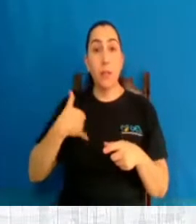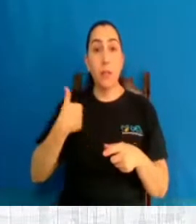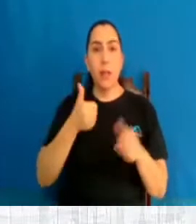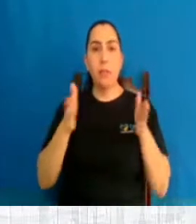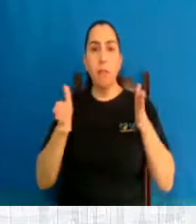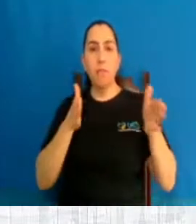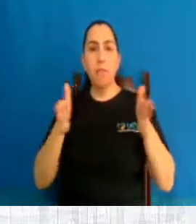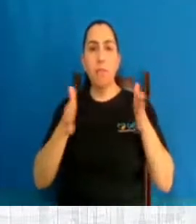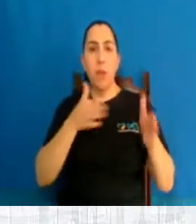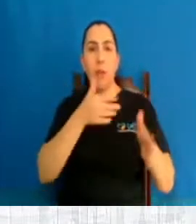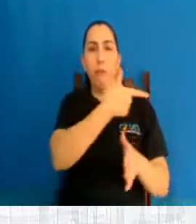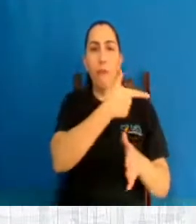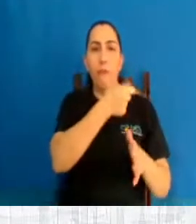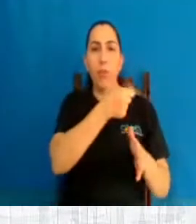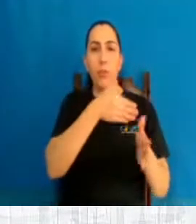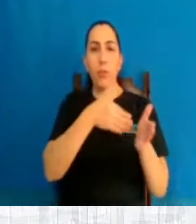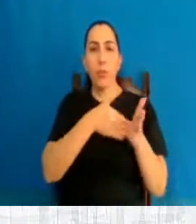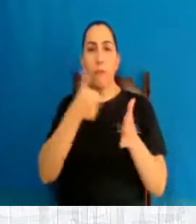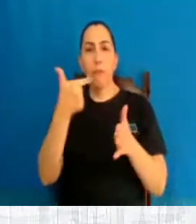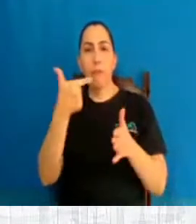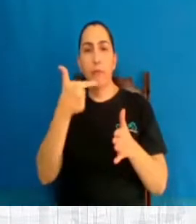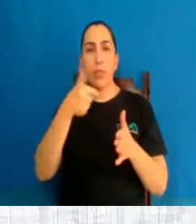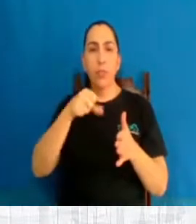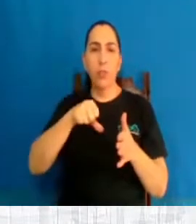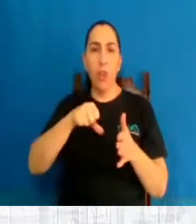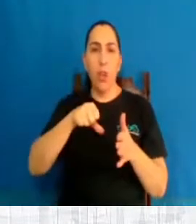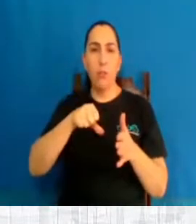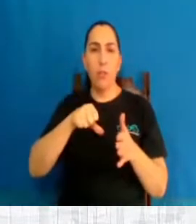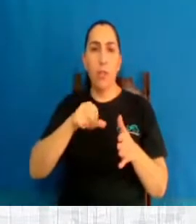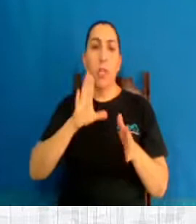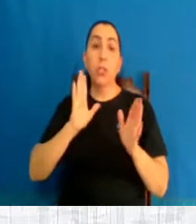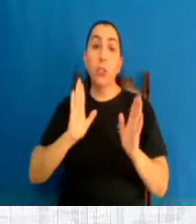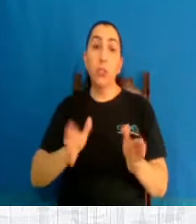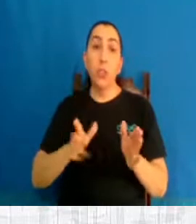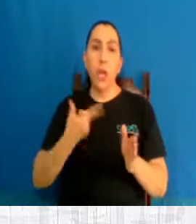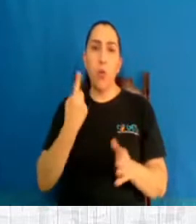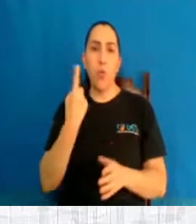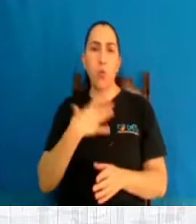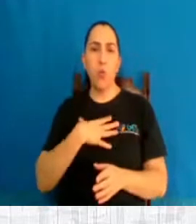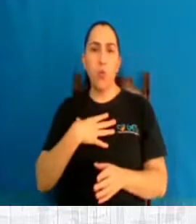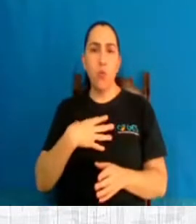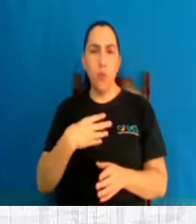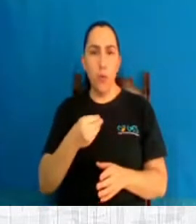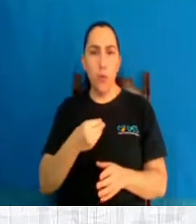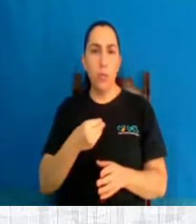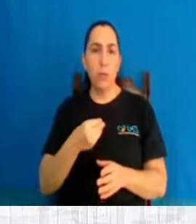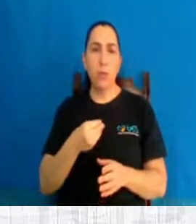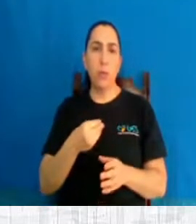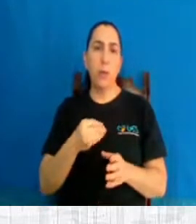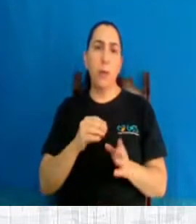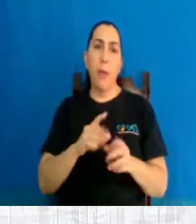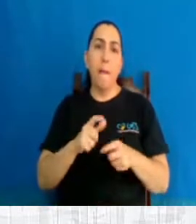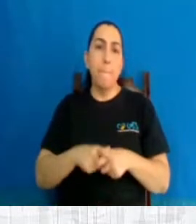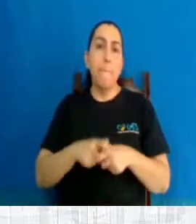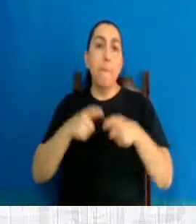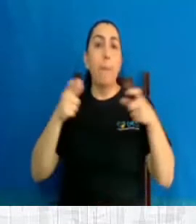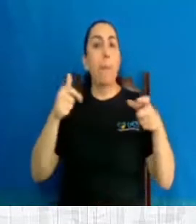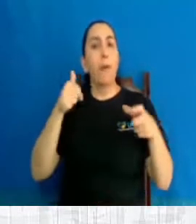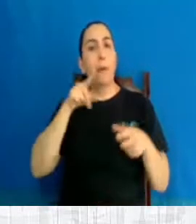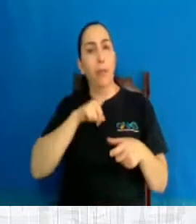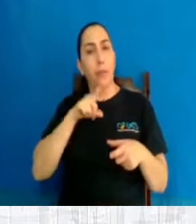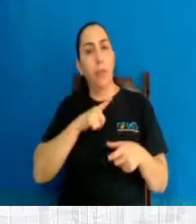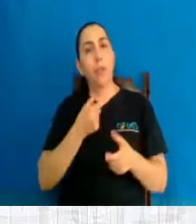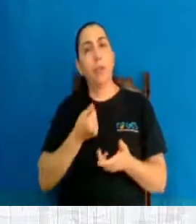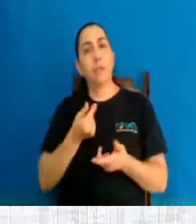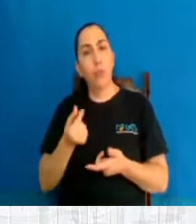anos e trabalha, tem um parceiro estável e pelo menos um filho. Então quem aborta, a maioria das mulheres que abortam tem renda,